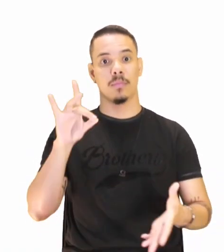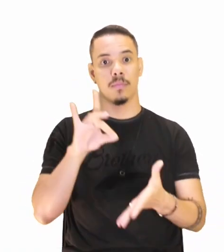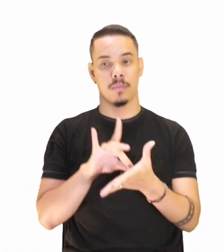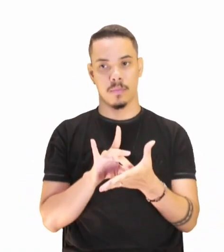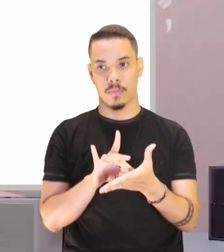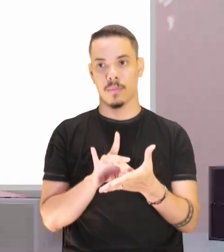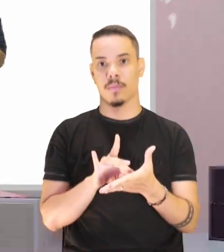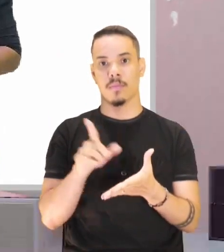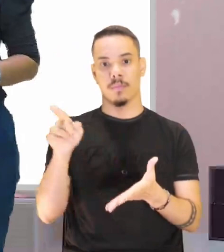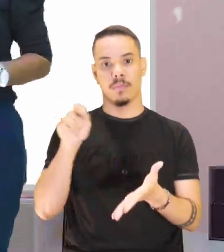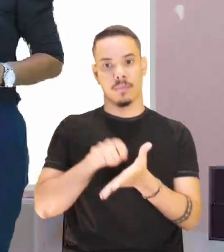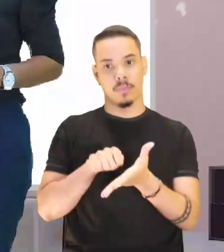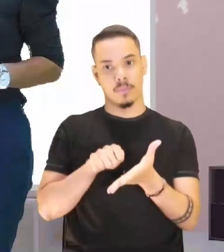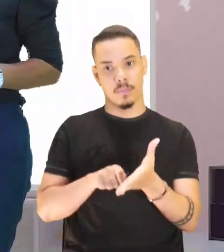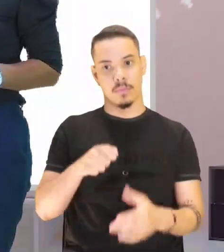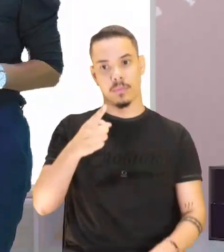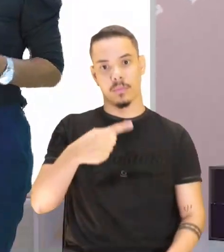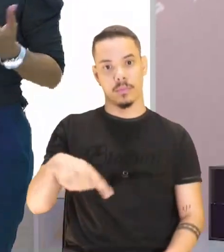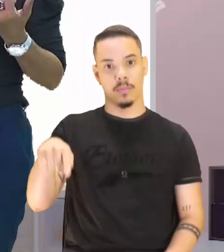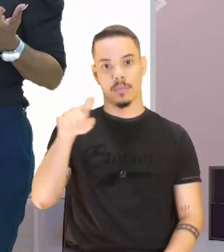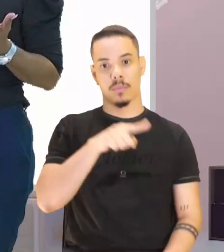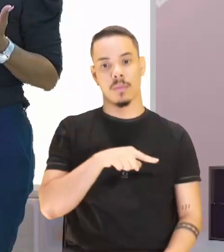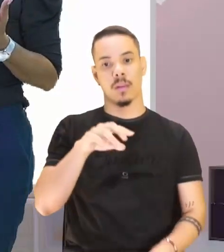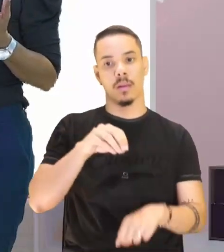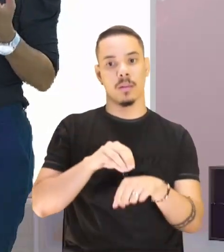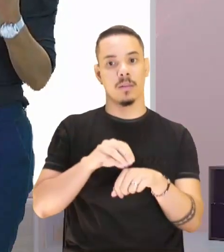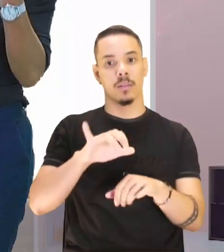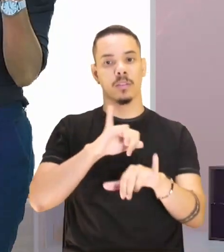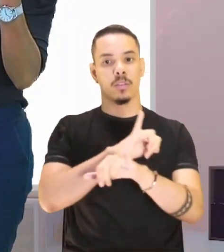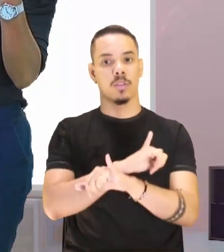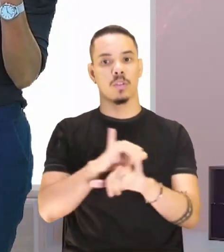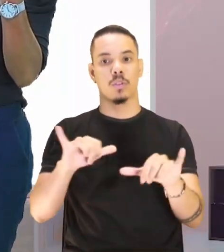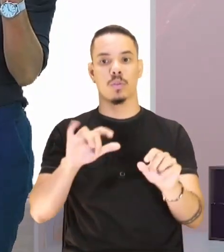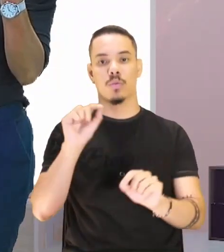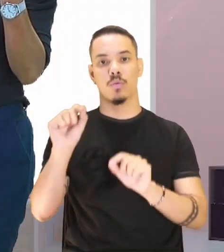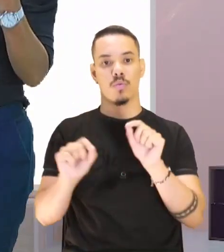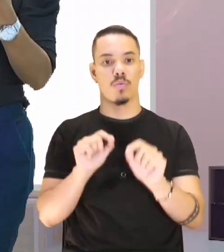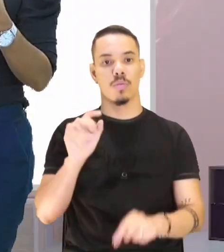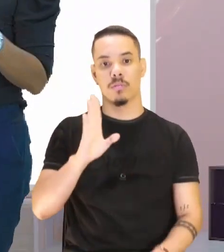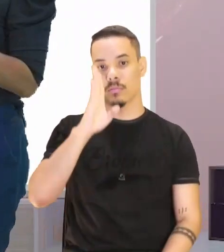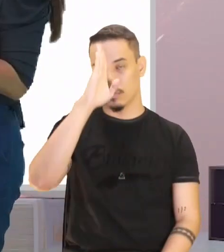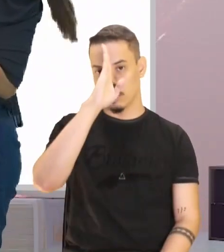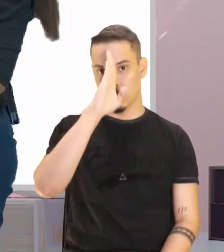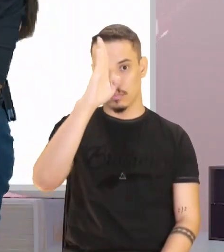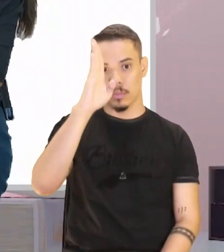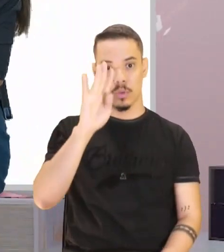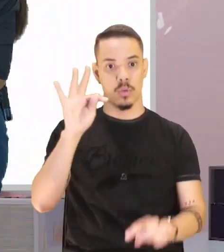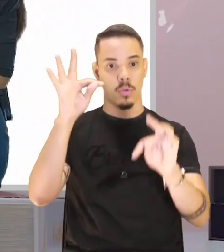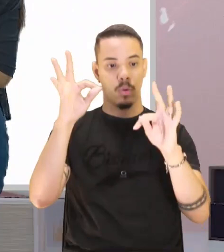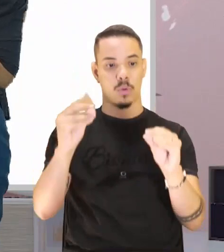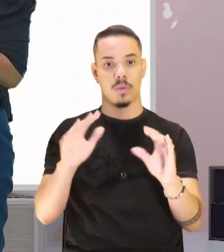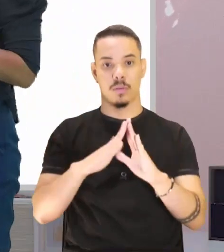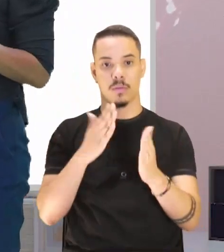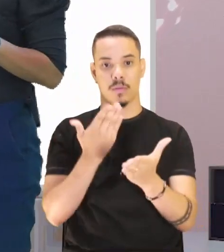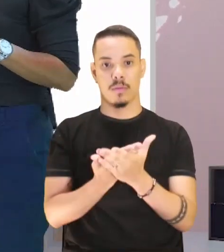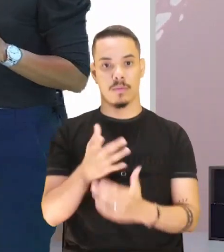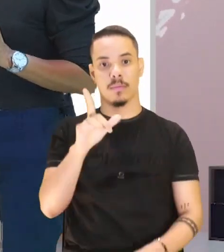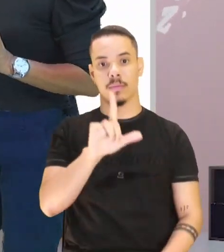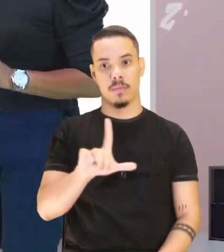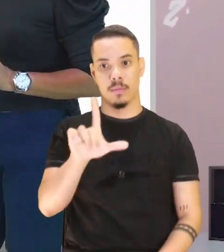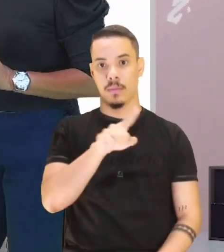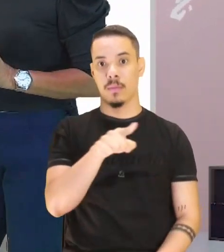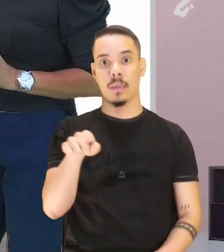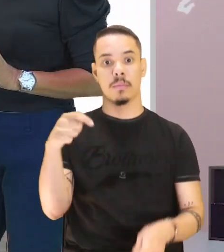se tome nota aí para você, é para te dizer sobre os pontos que toda escola literária ou estudante vai